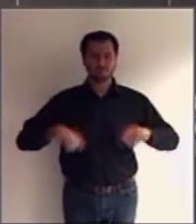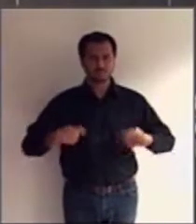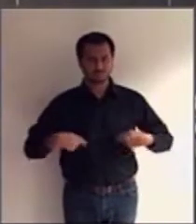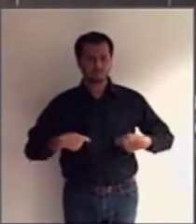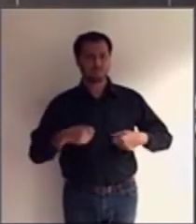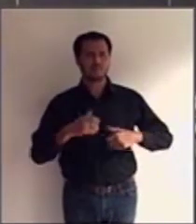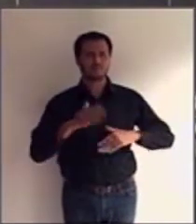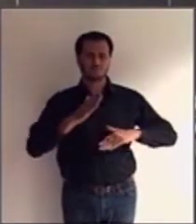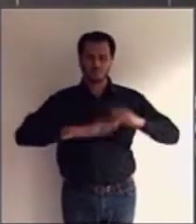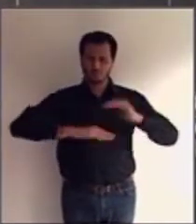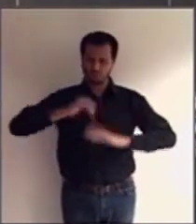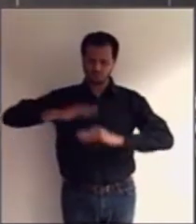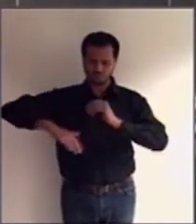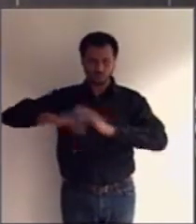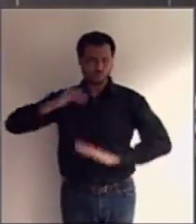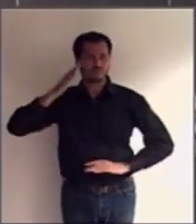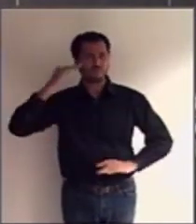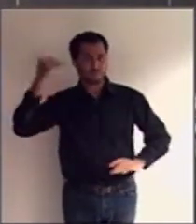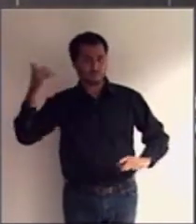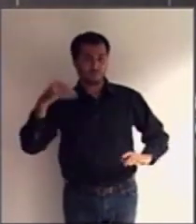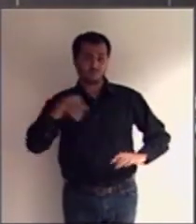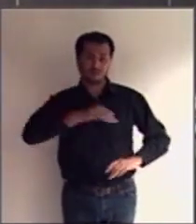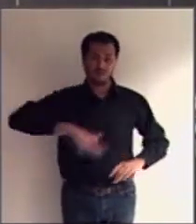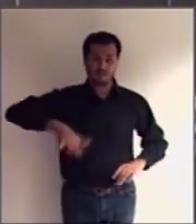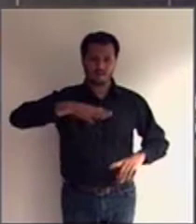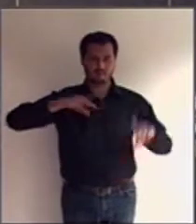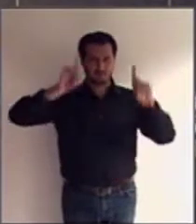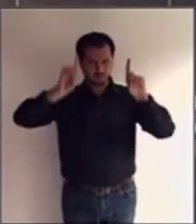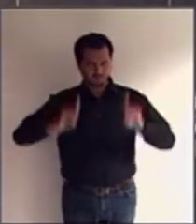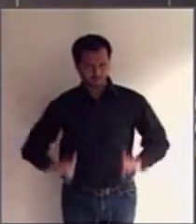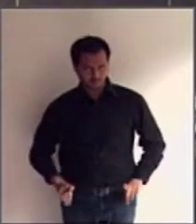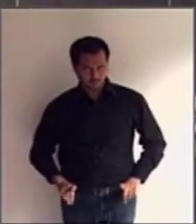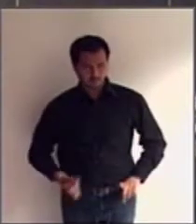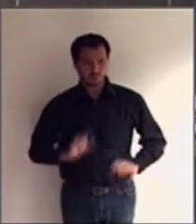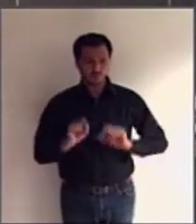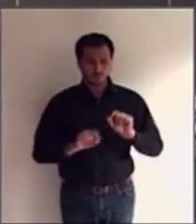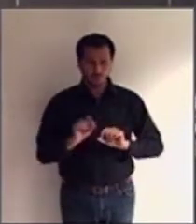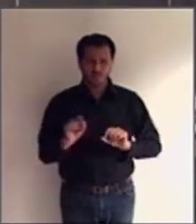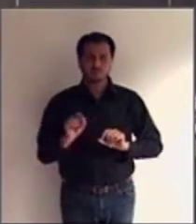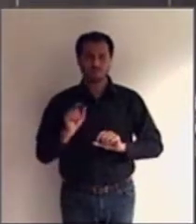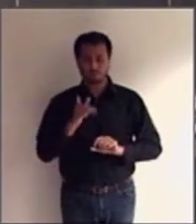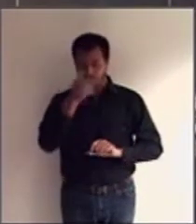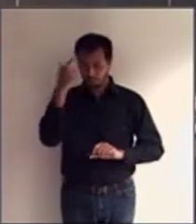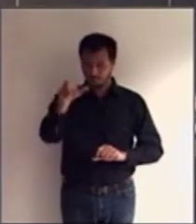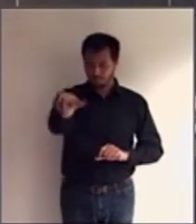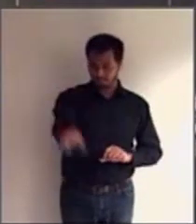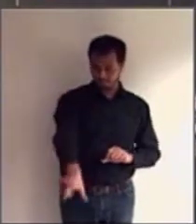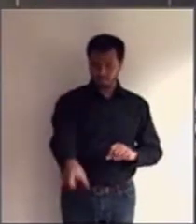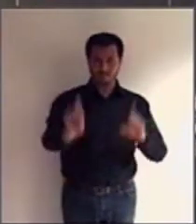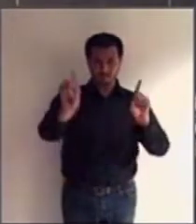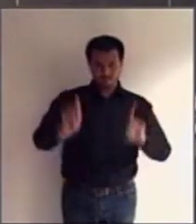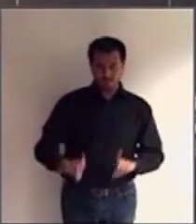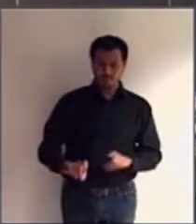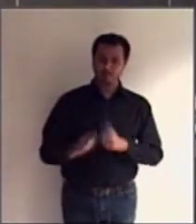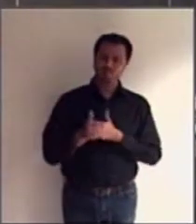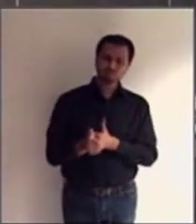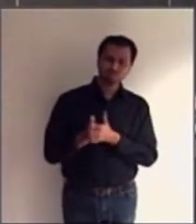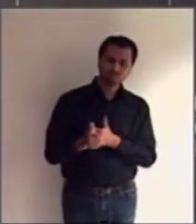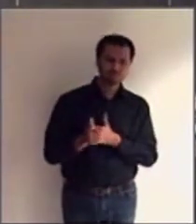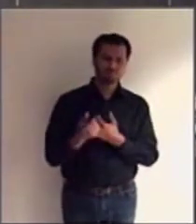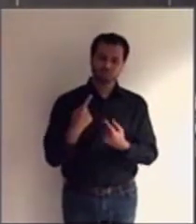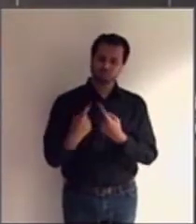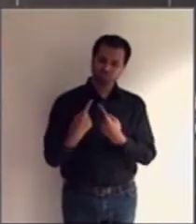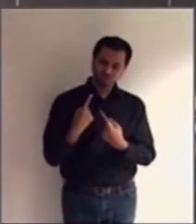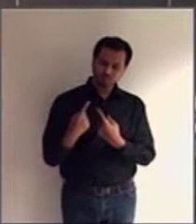especialistas na área da deficiência para que o acompanhe no interrogatório da pessoa com deficiência. E nesse